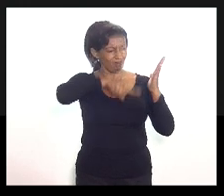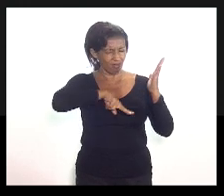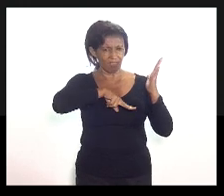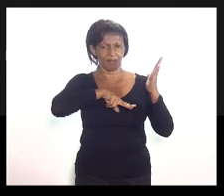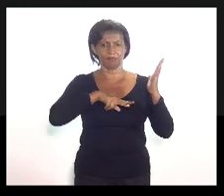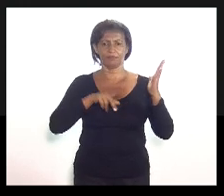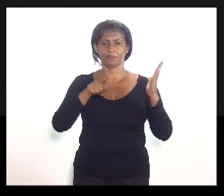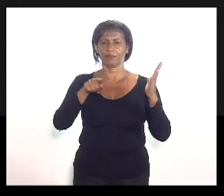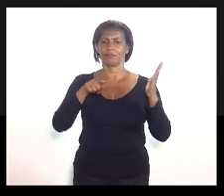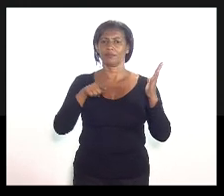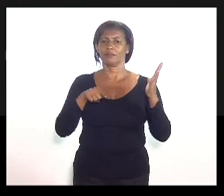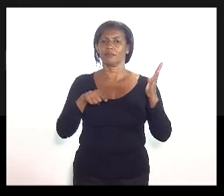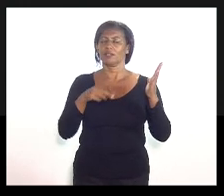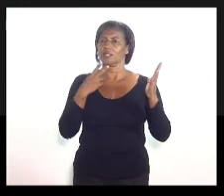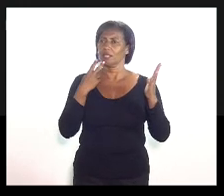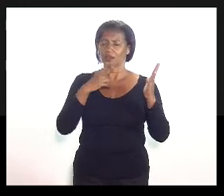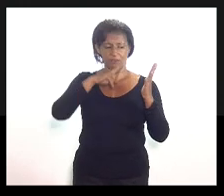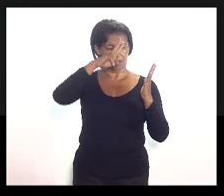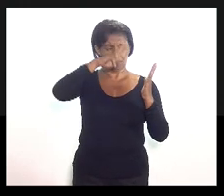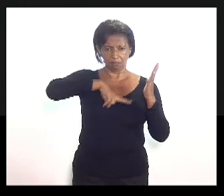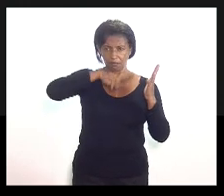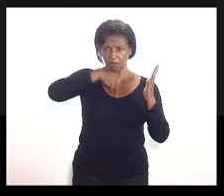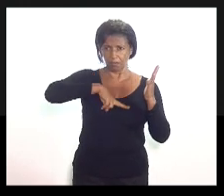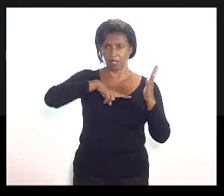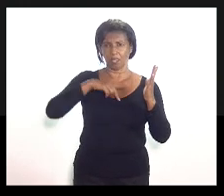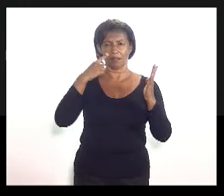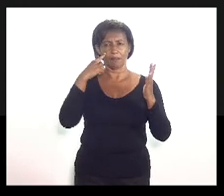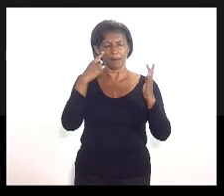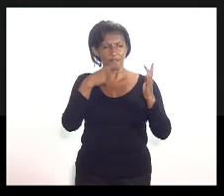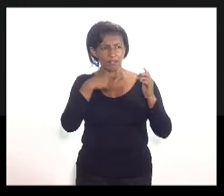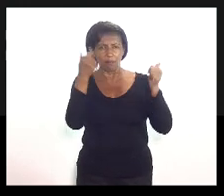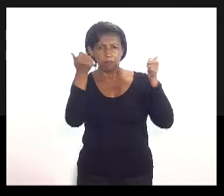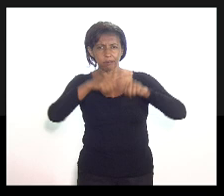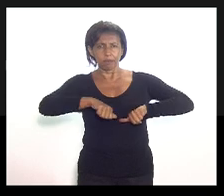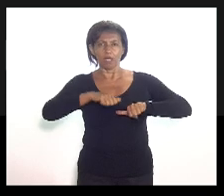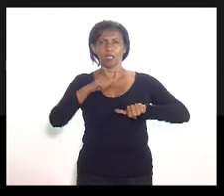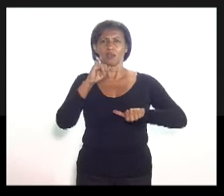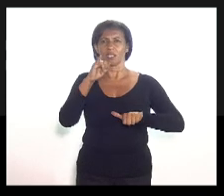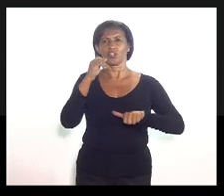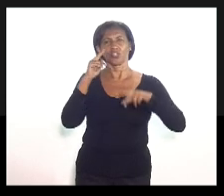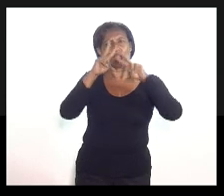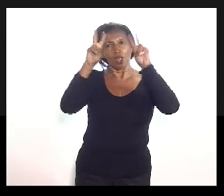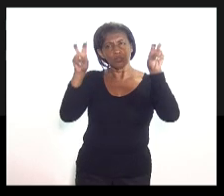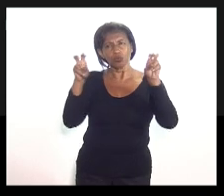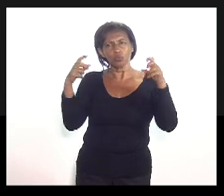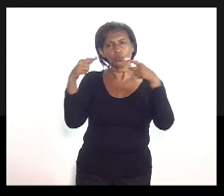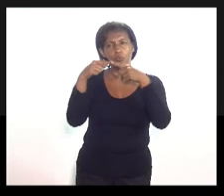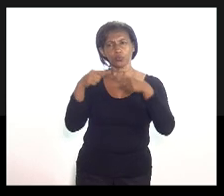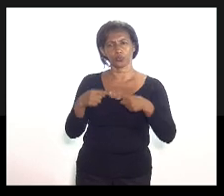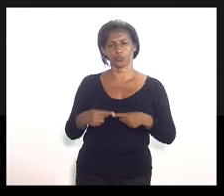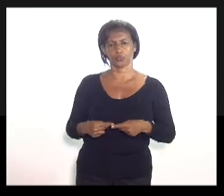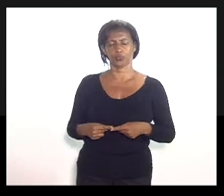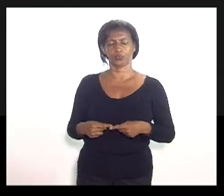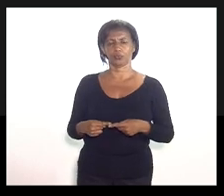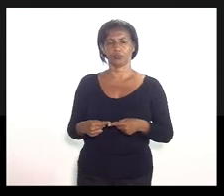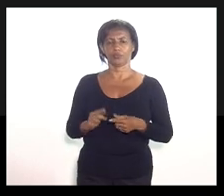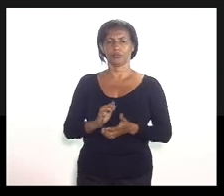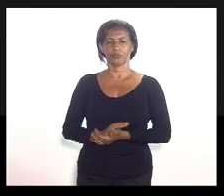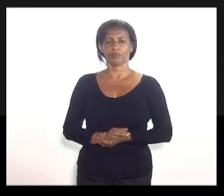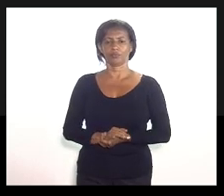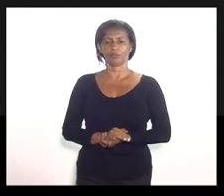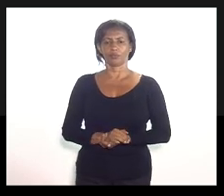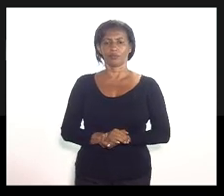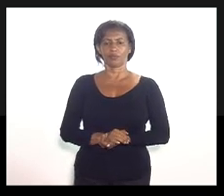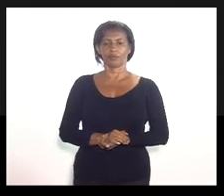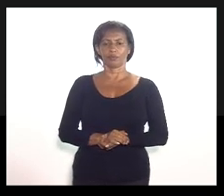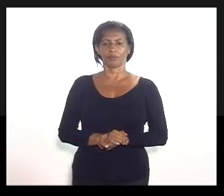deputado Márcio repetir para verificar se estamos falando do mesmo assunto. Exatamente. Pois é. O